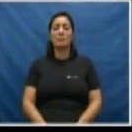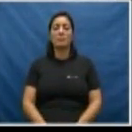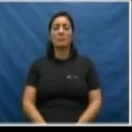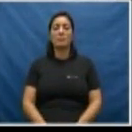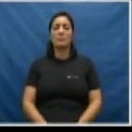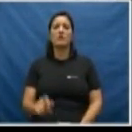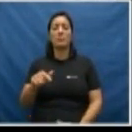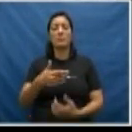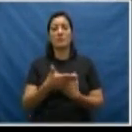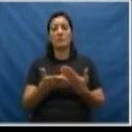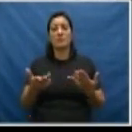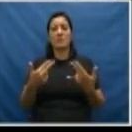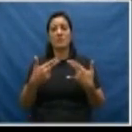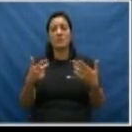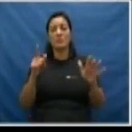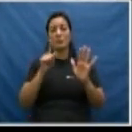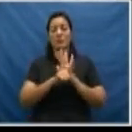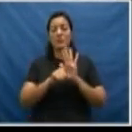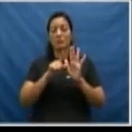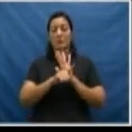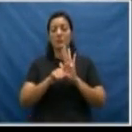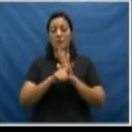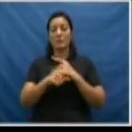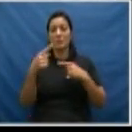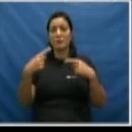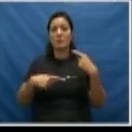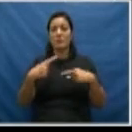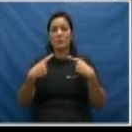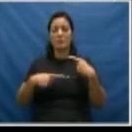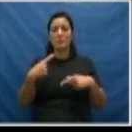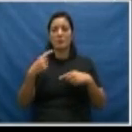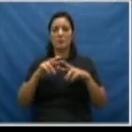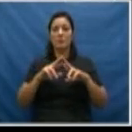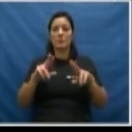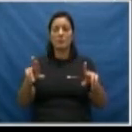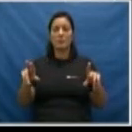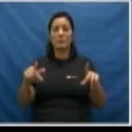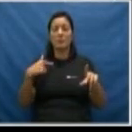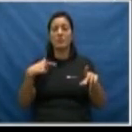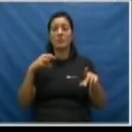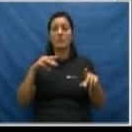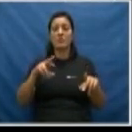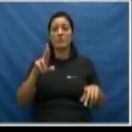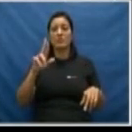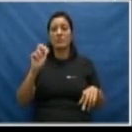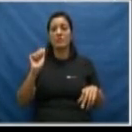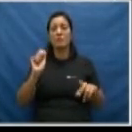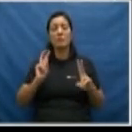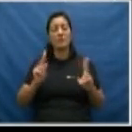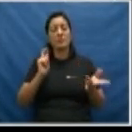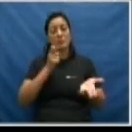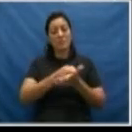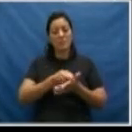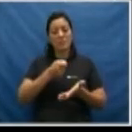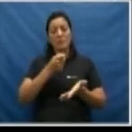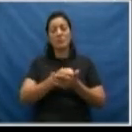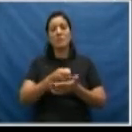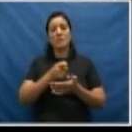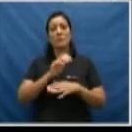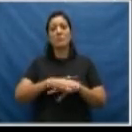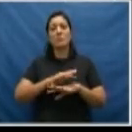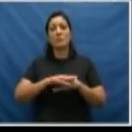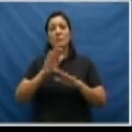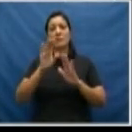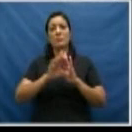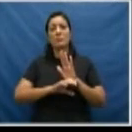E são essas as questões que a gente debate. E que a Maura sempre nos cobrava. Qual o papel da